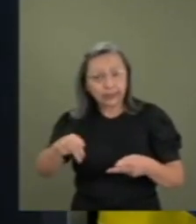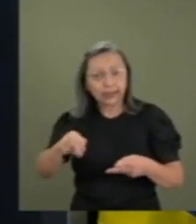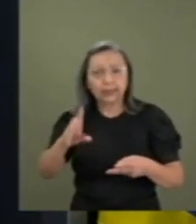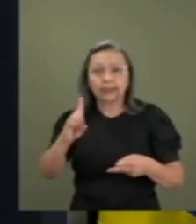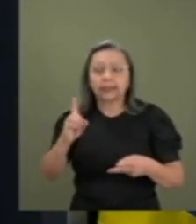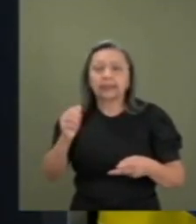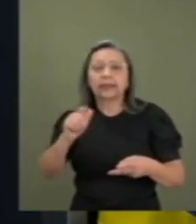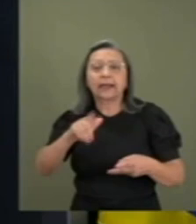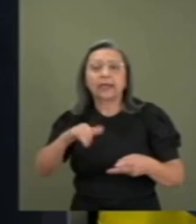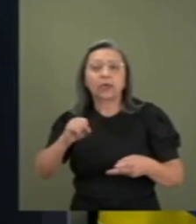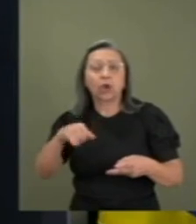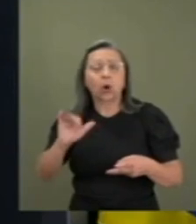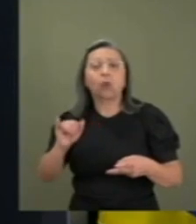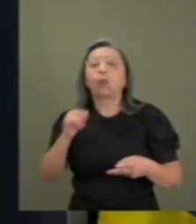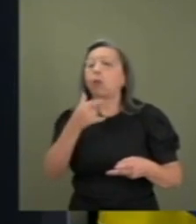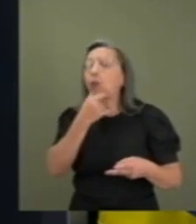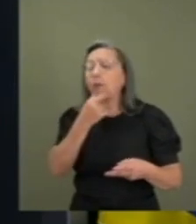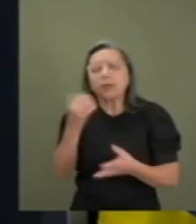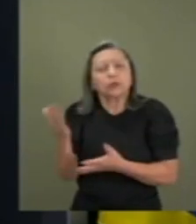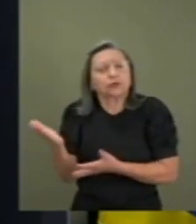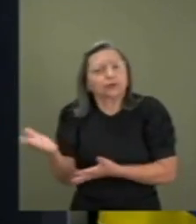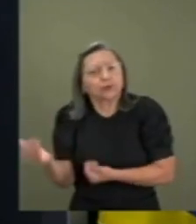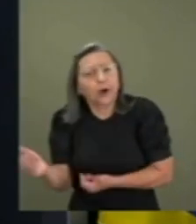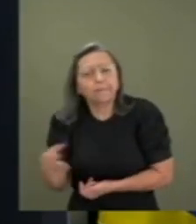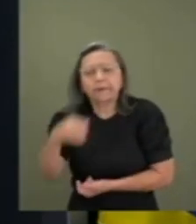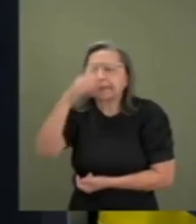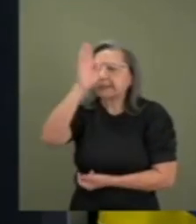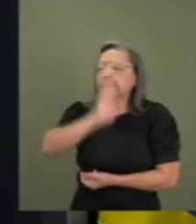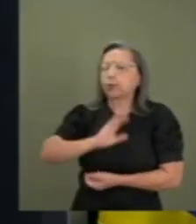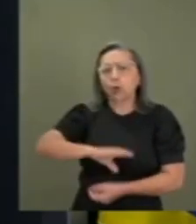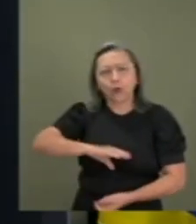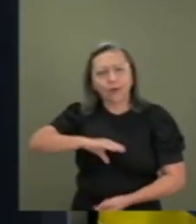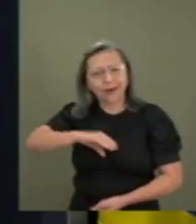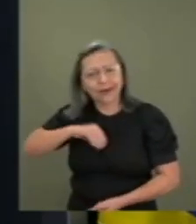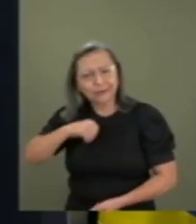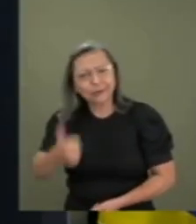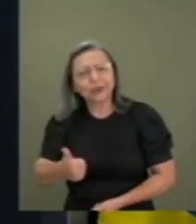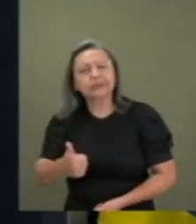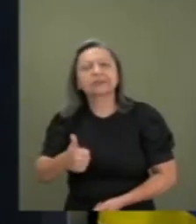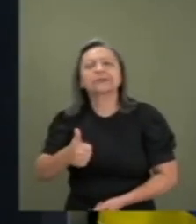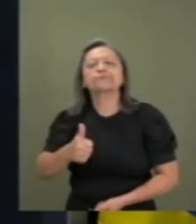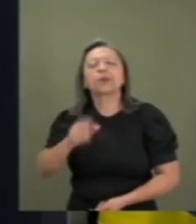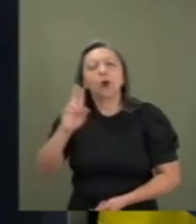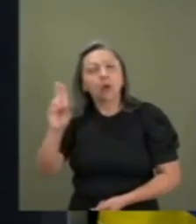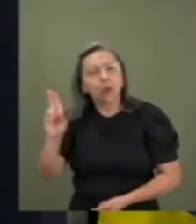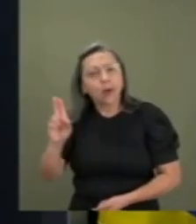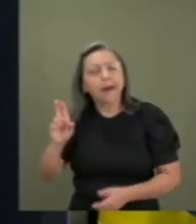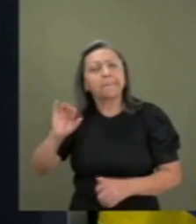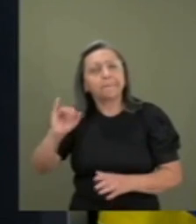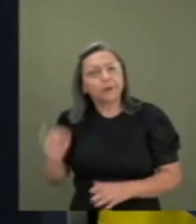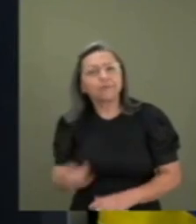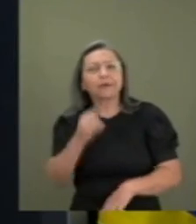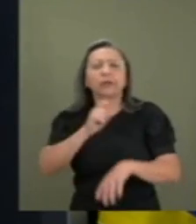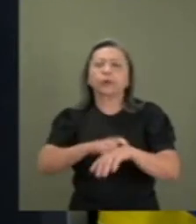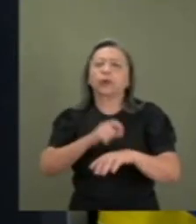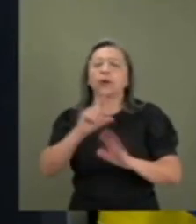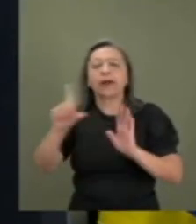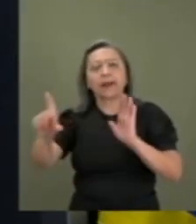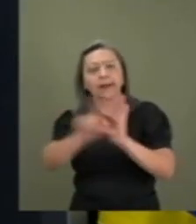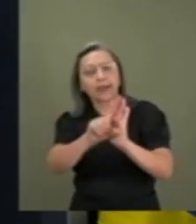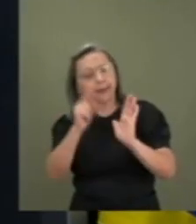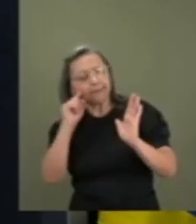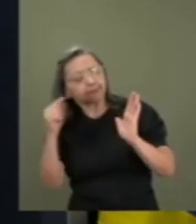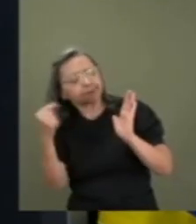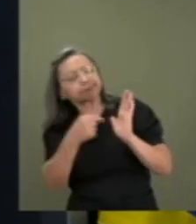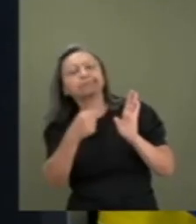corajoso, que se utilizou da lei, junto com outros servidores públicos, de uma força